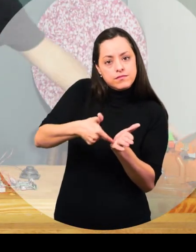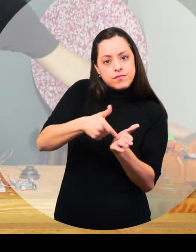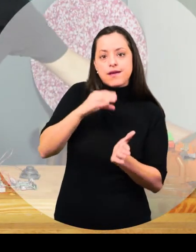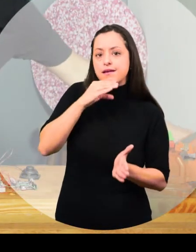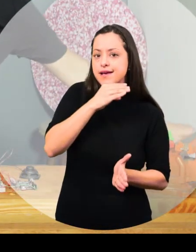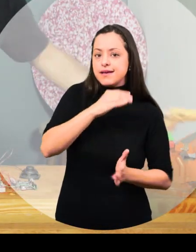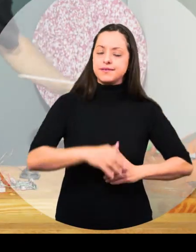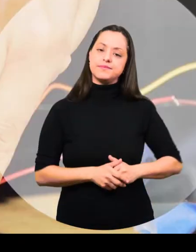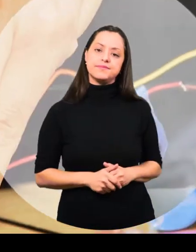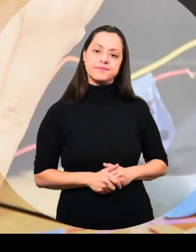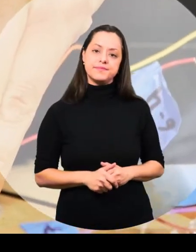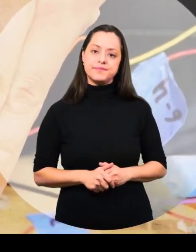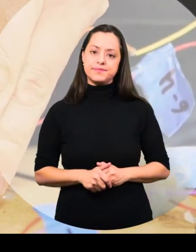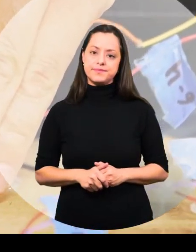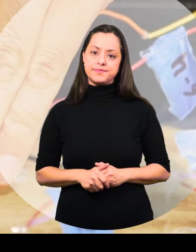uma cola quente.